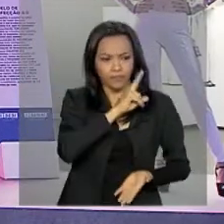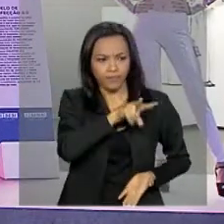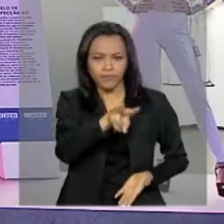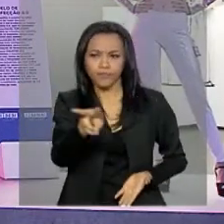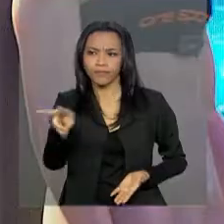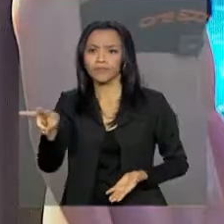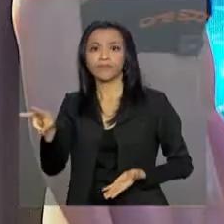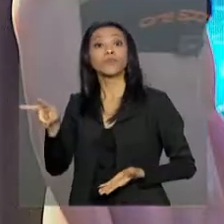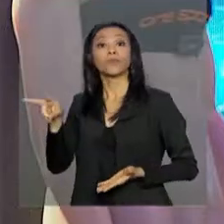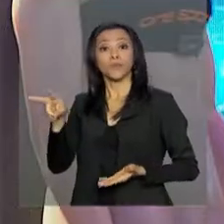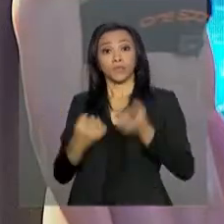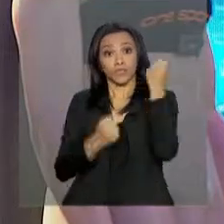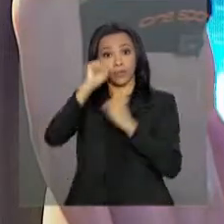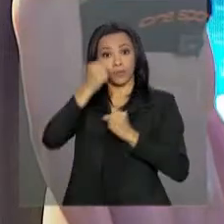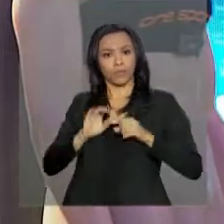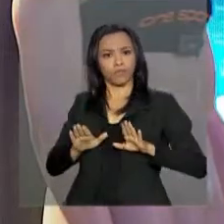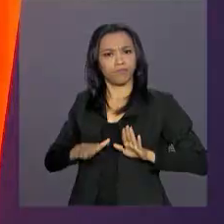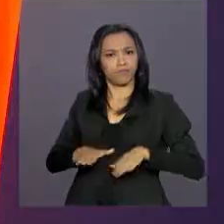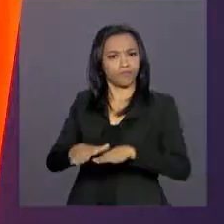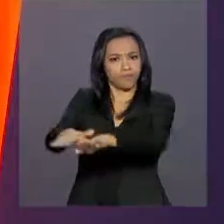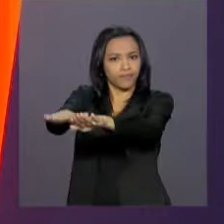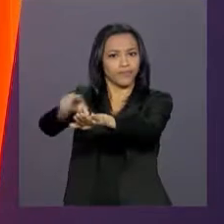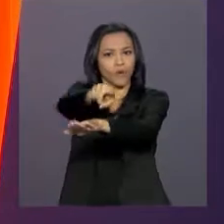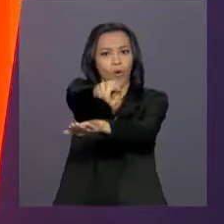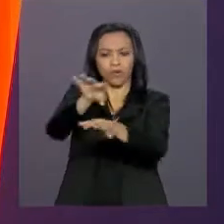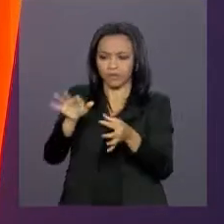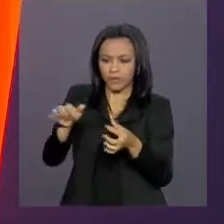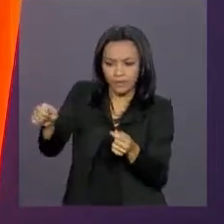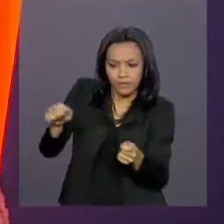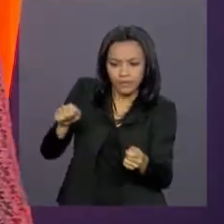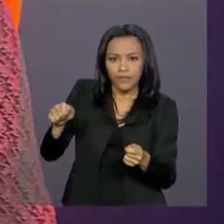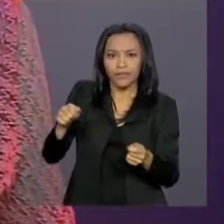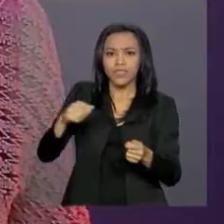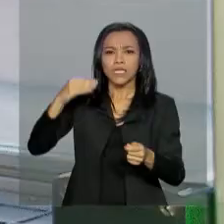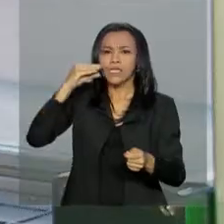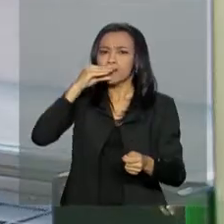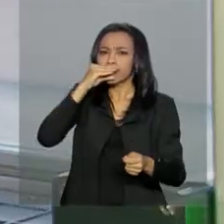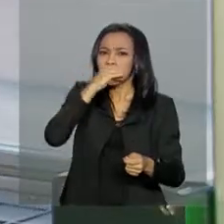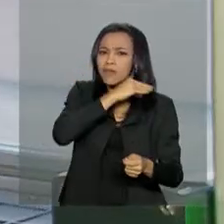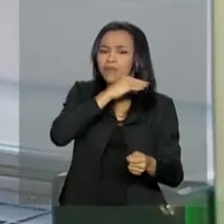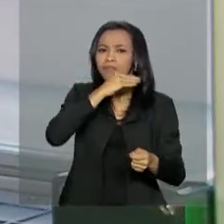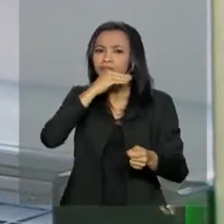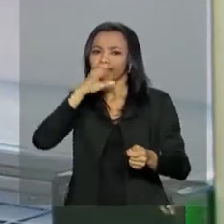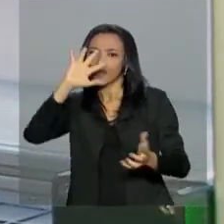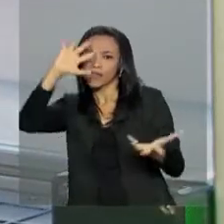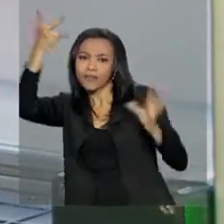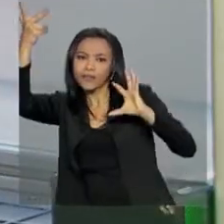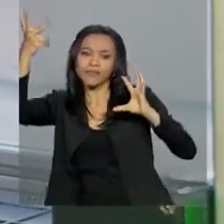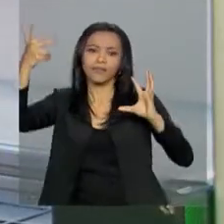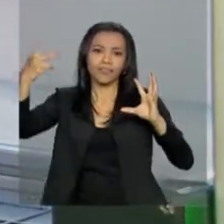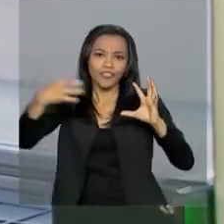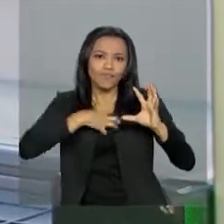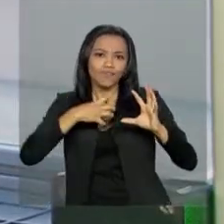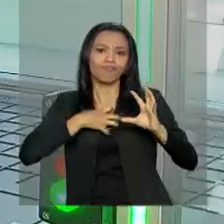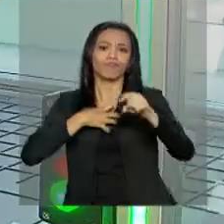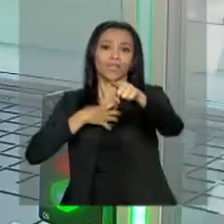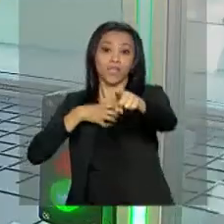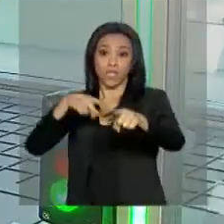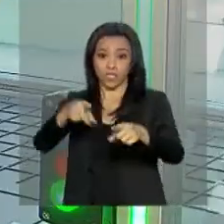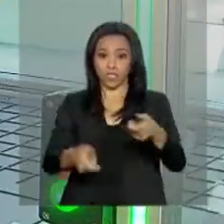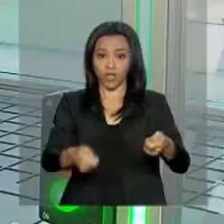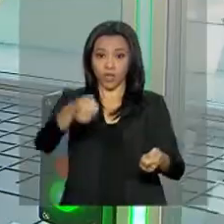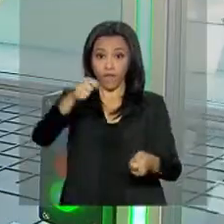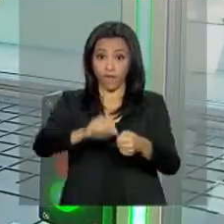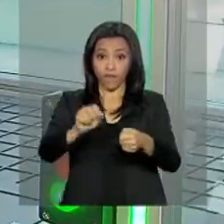indústria têxtil, com tecidos inteligentes, que mudam de temperatura segundo o clima. Ou esse robô, que constrói em minutos um